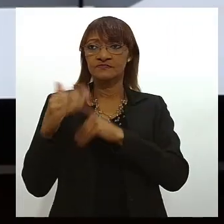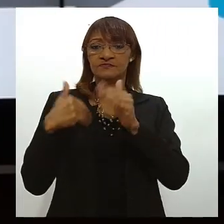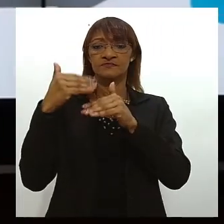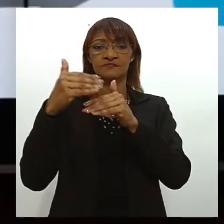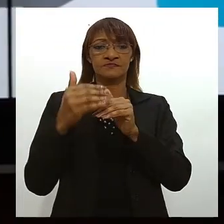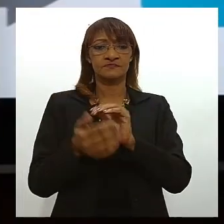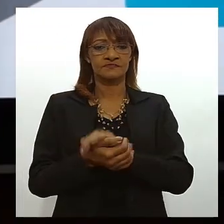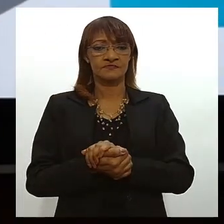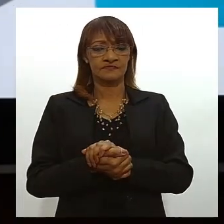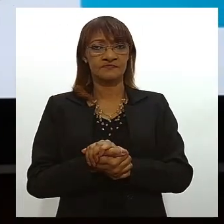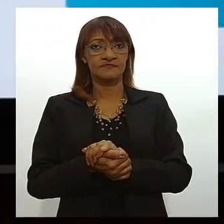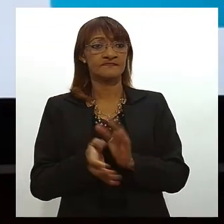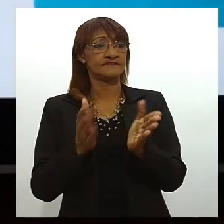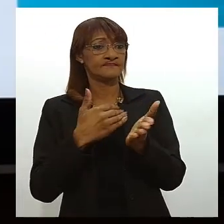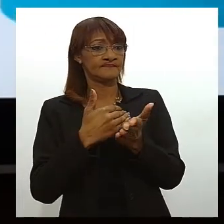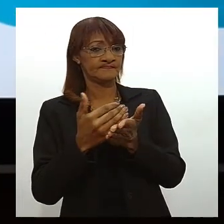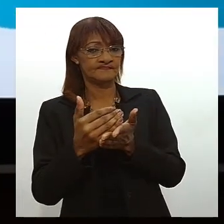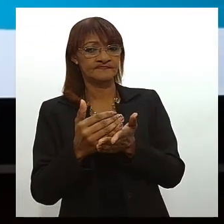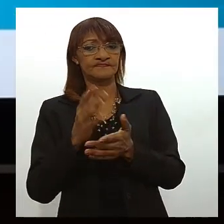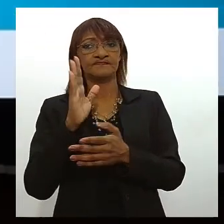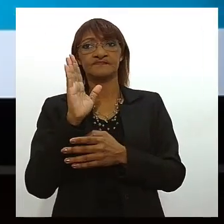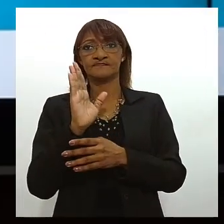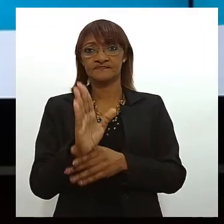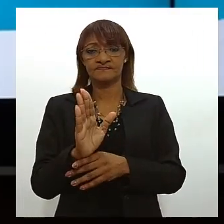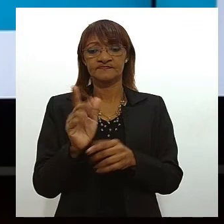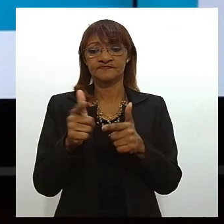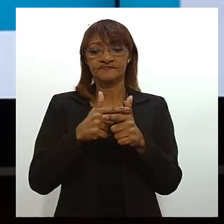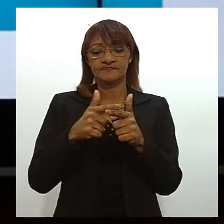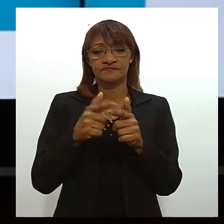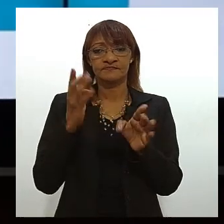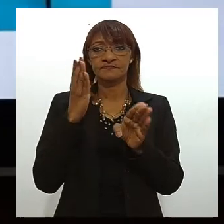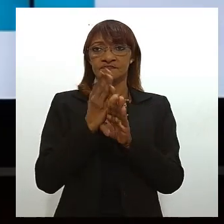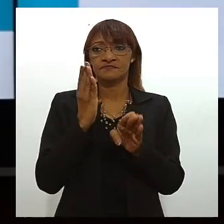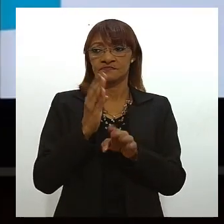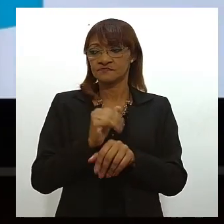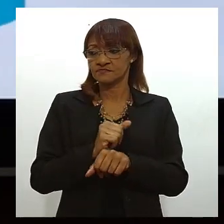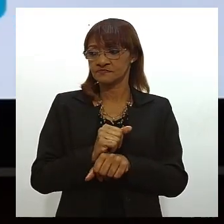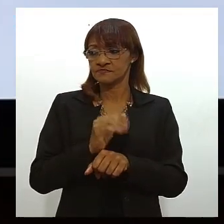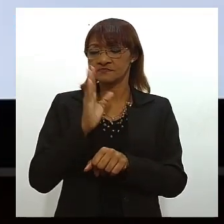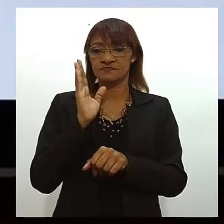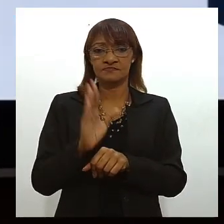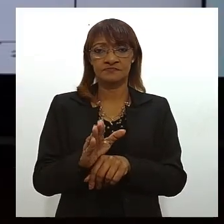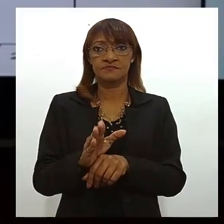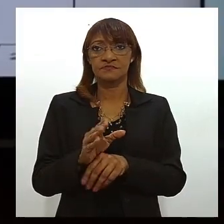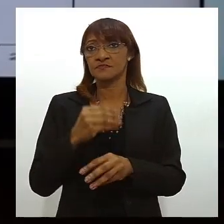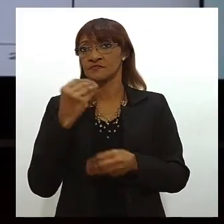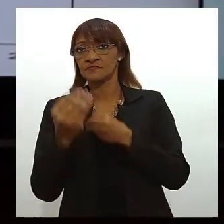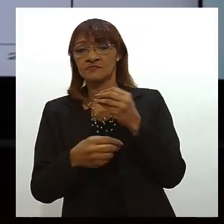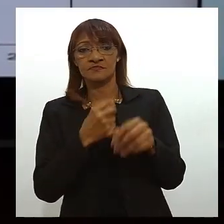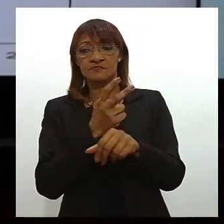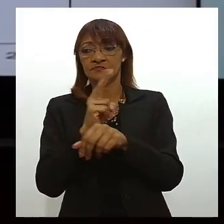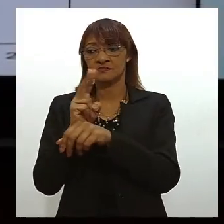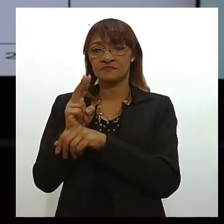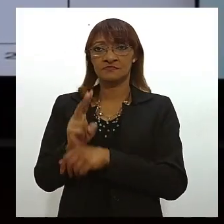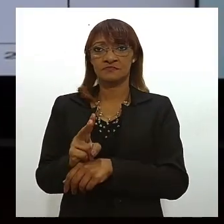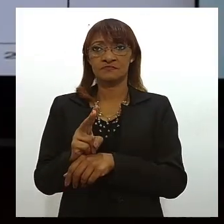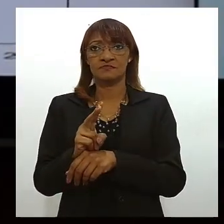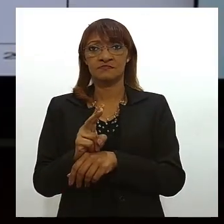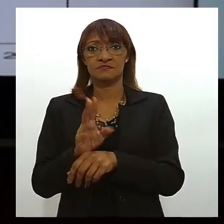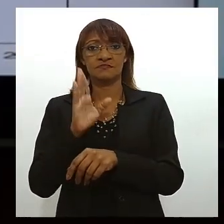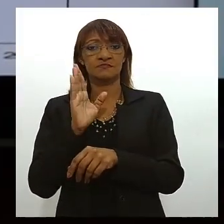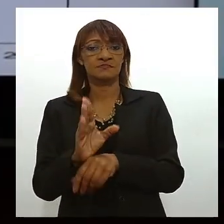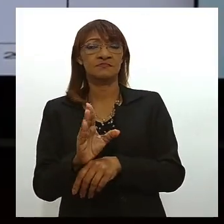de início foram identificados os problemas entre eles a crise fiscal a desaceleração dos